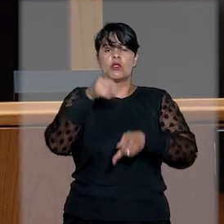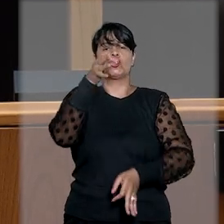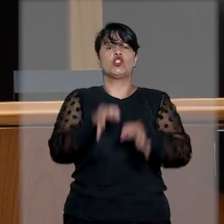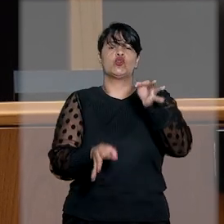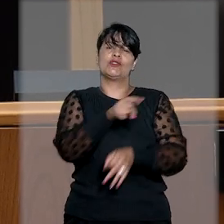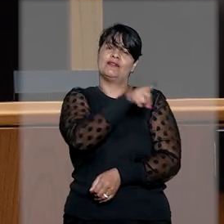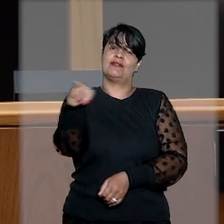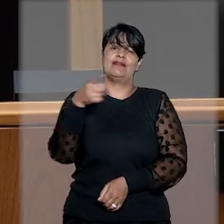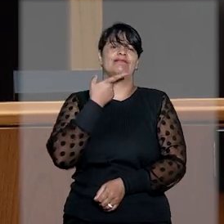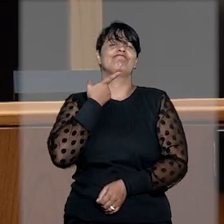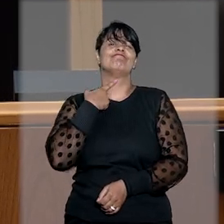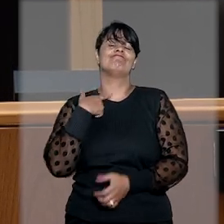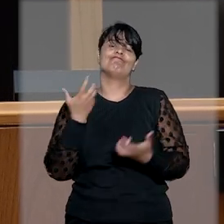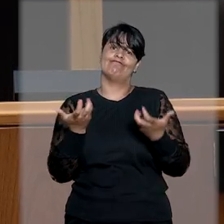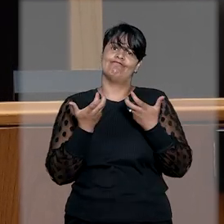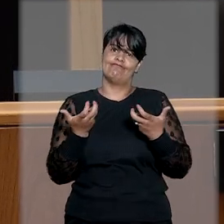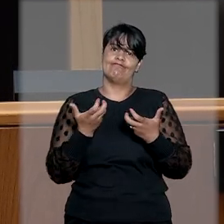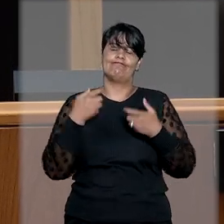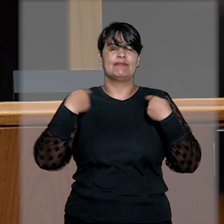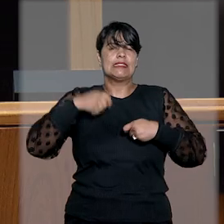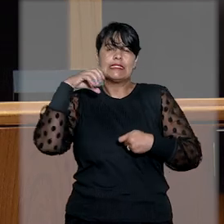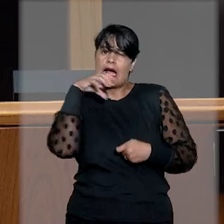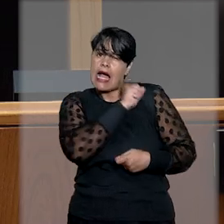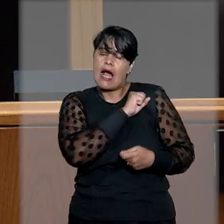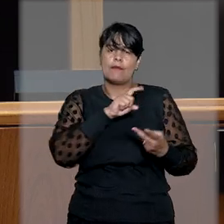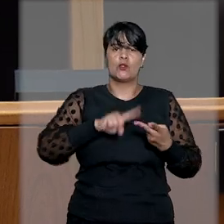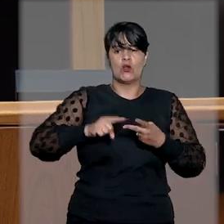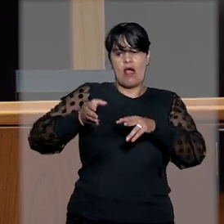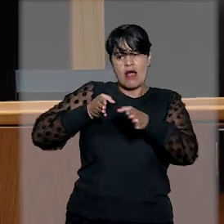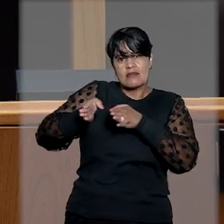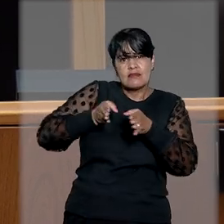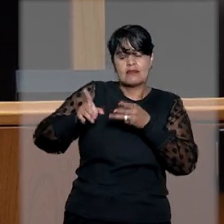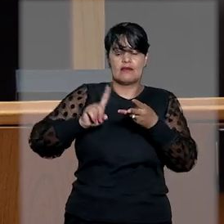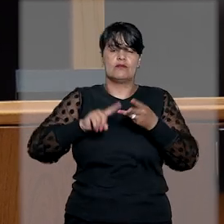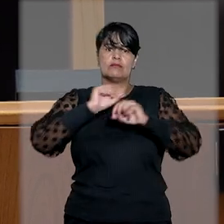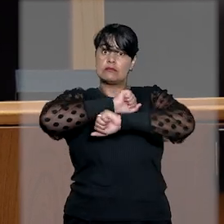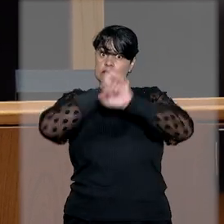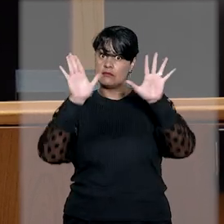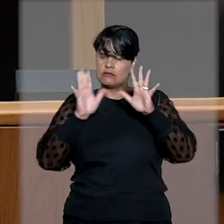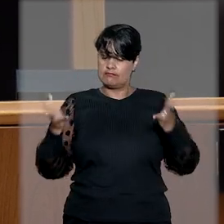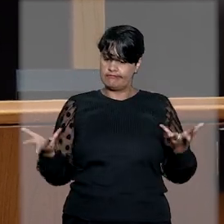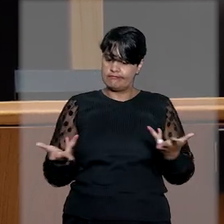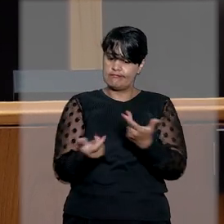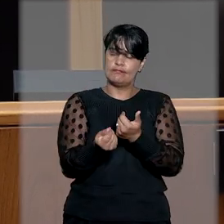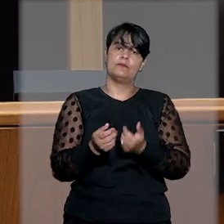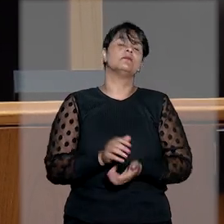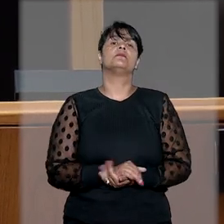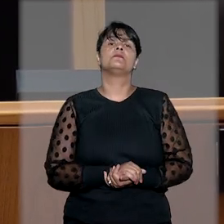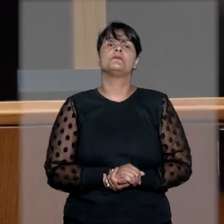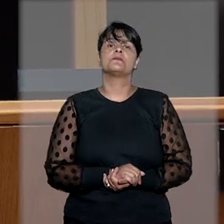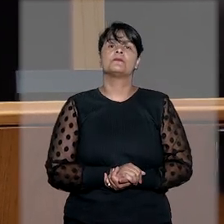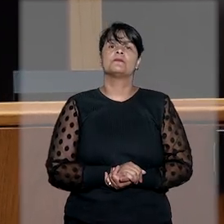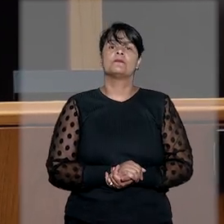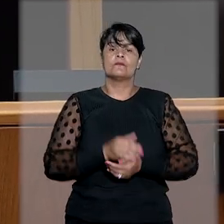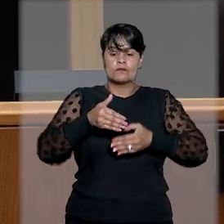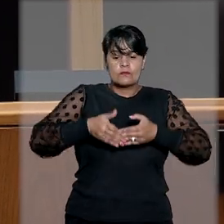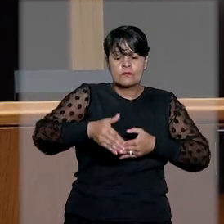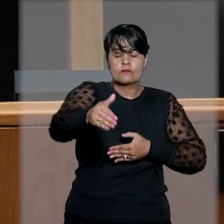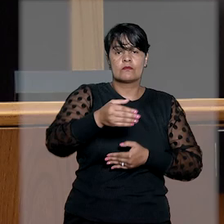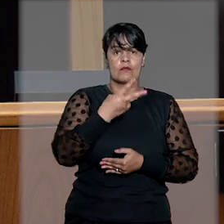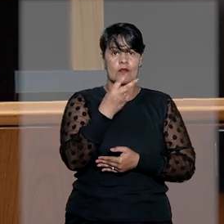pela qual anseiam, célere, acessível, transparente e eficaz. O ano de